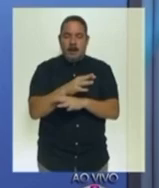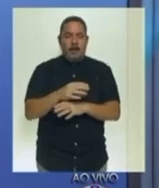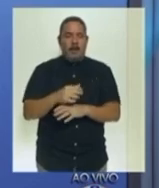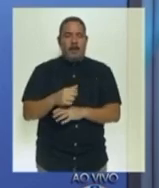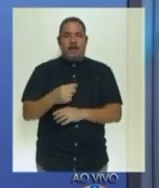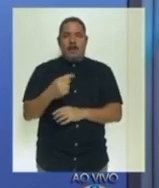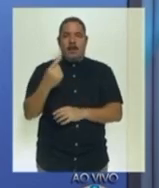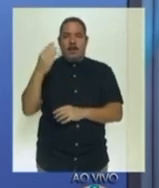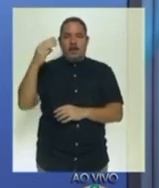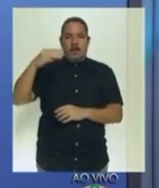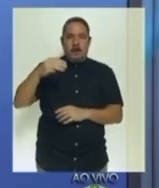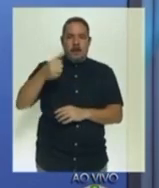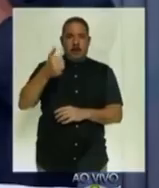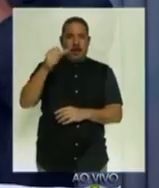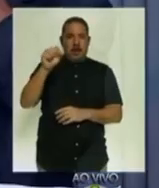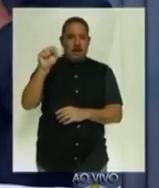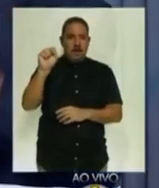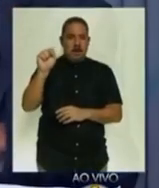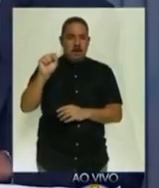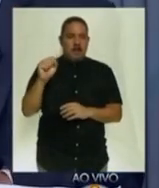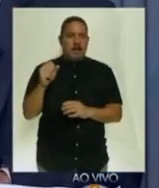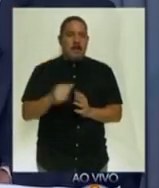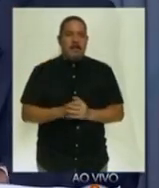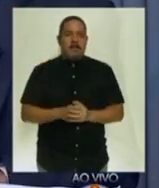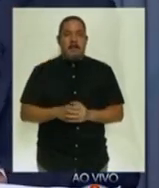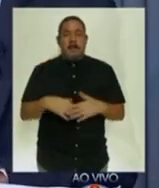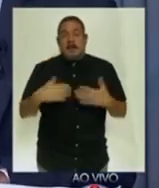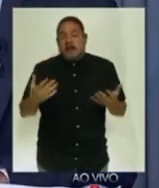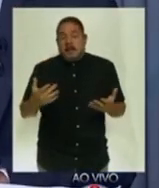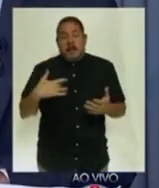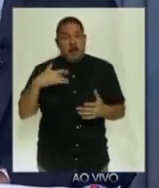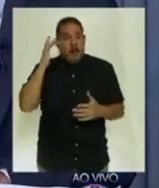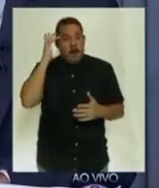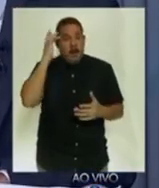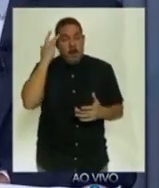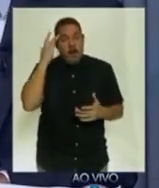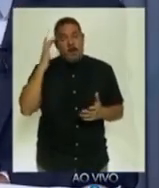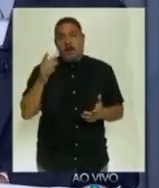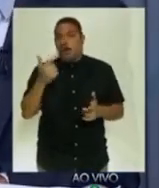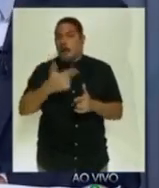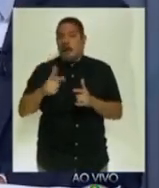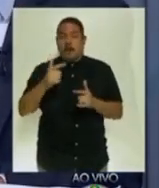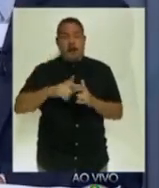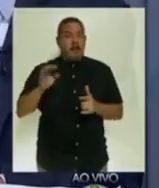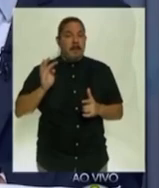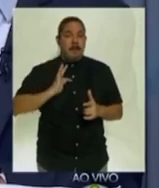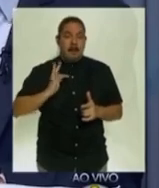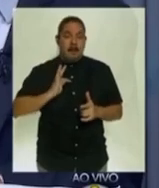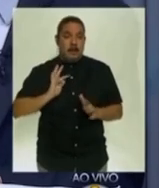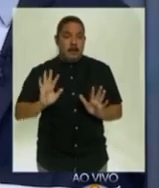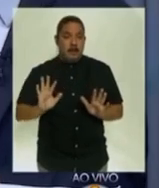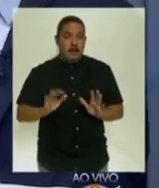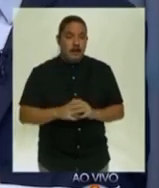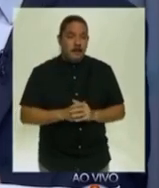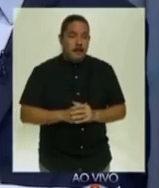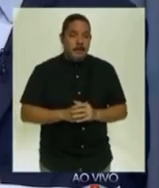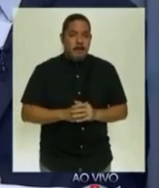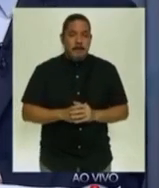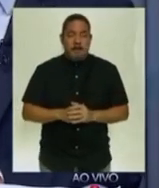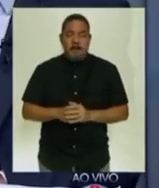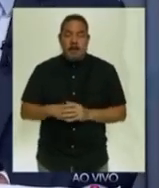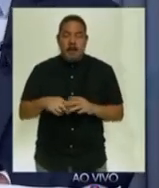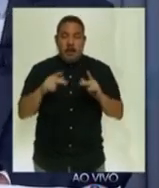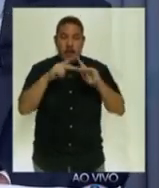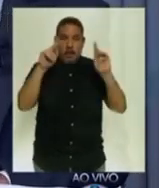candidato Paulinho Freire. Olha, deve ser alguma questão técnica, inclusive esse projeto da engorda, que